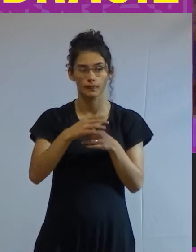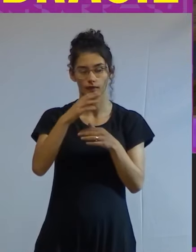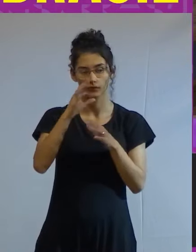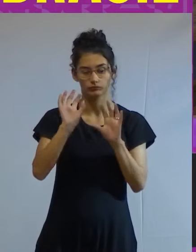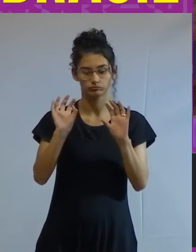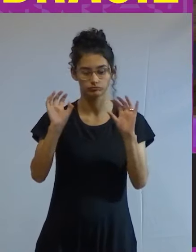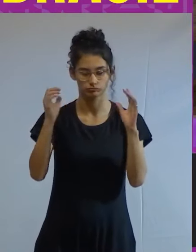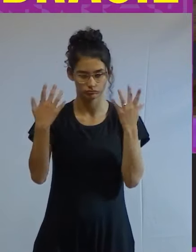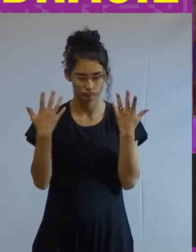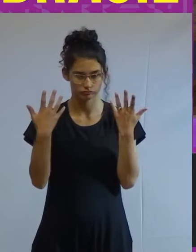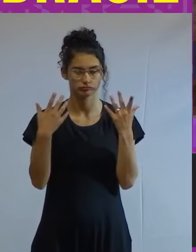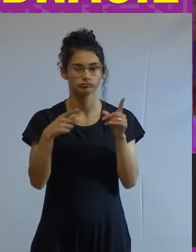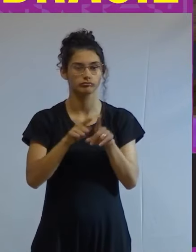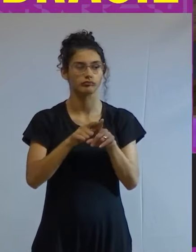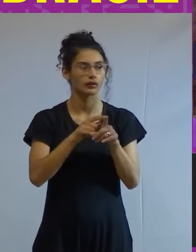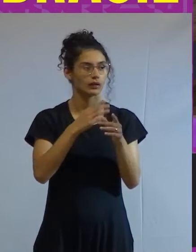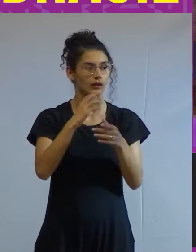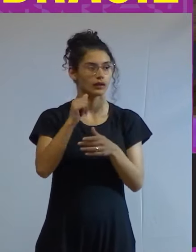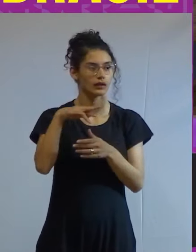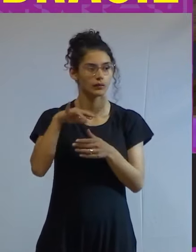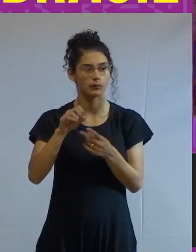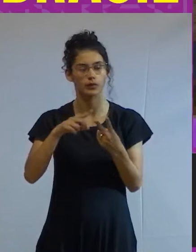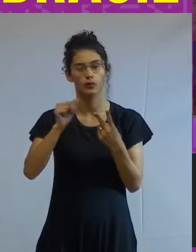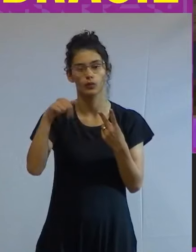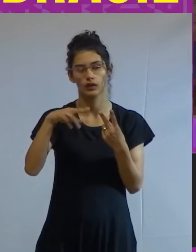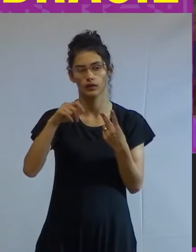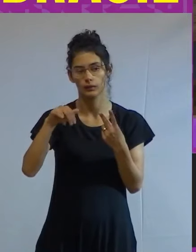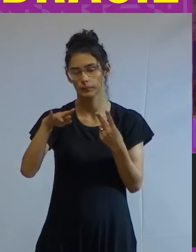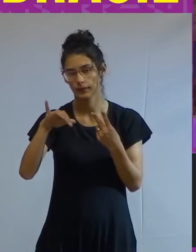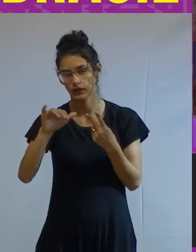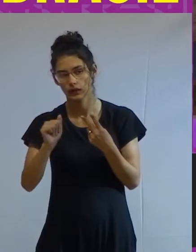eventos ao Camilo a Ana Maria